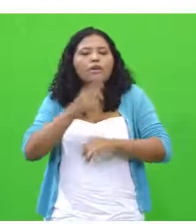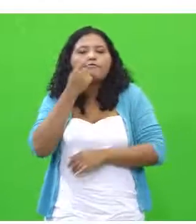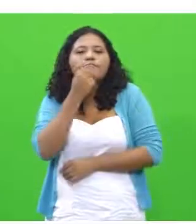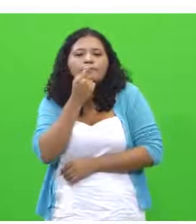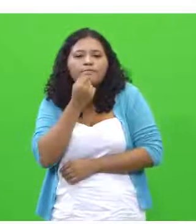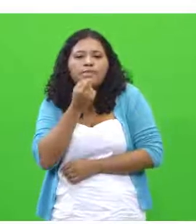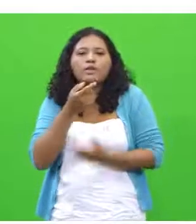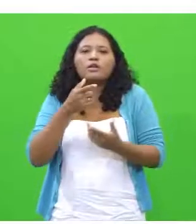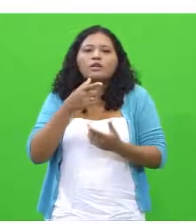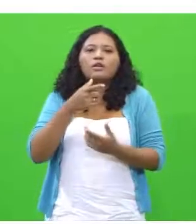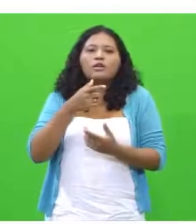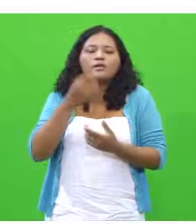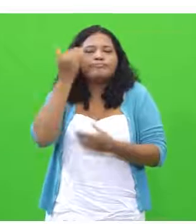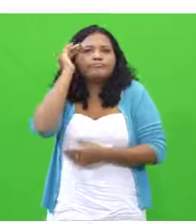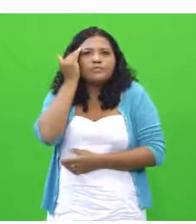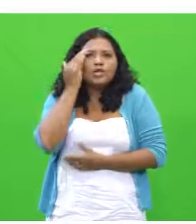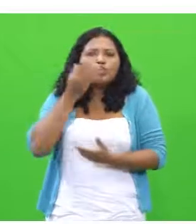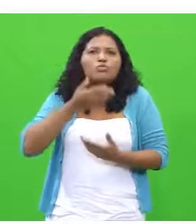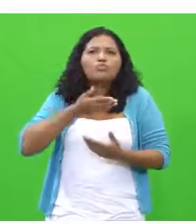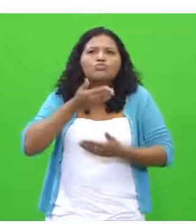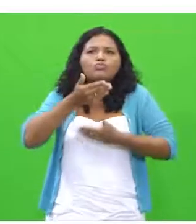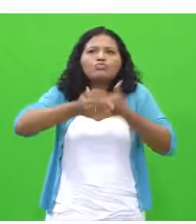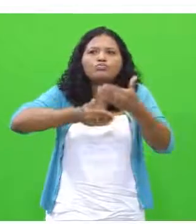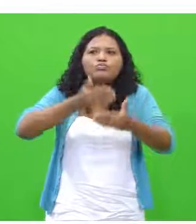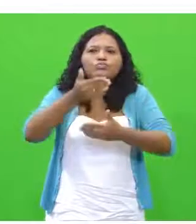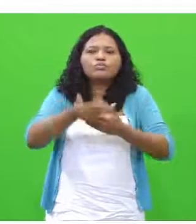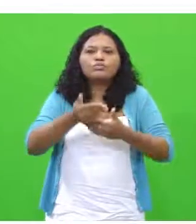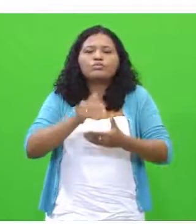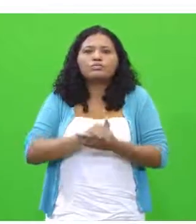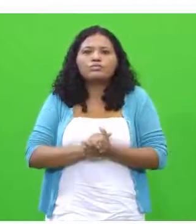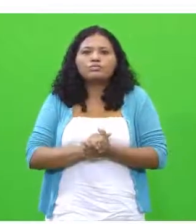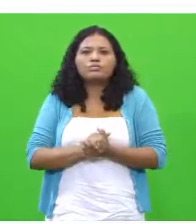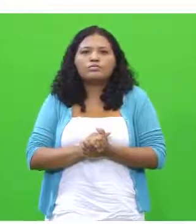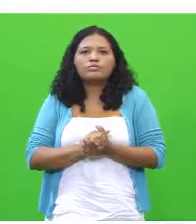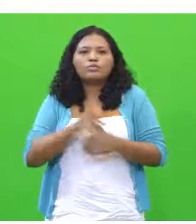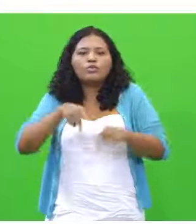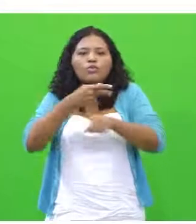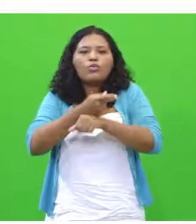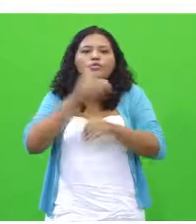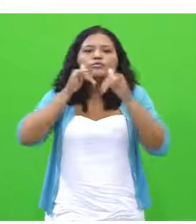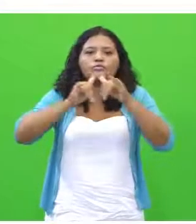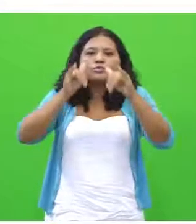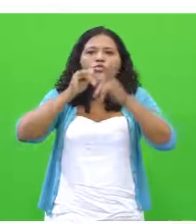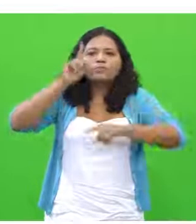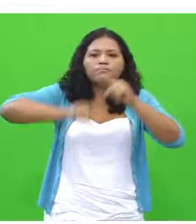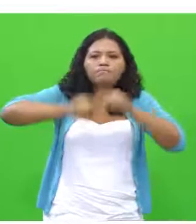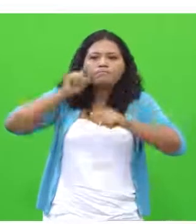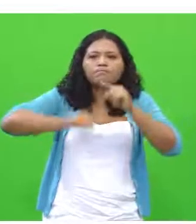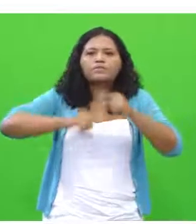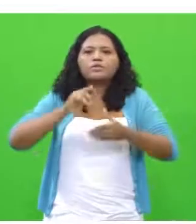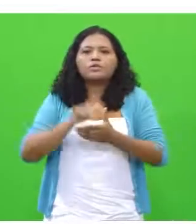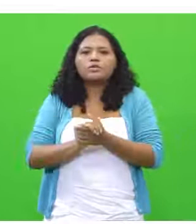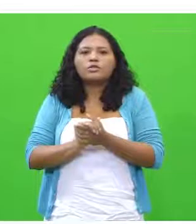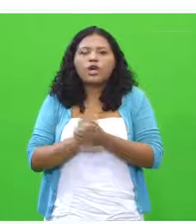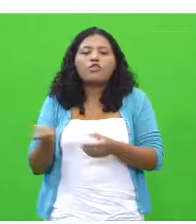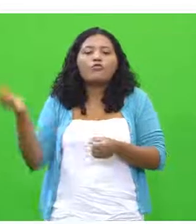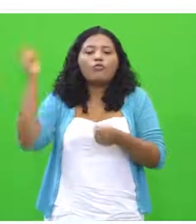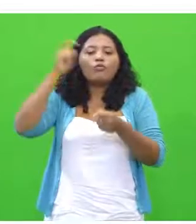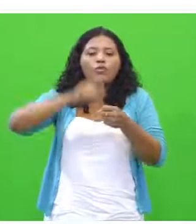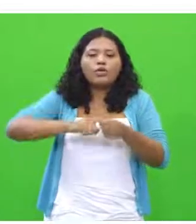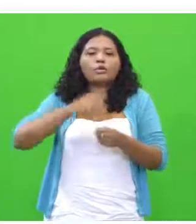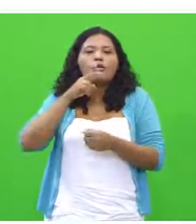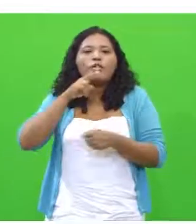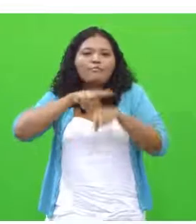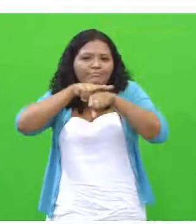nós colocamos a compreensão do que vem a partir da divulgação desses produtos. Voltamos para a questão do